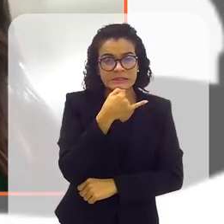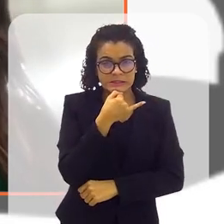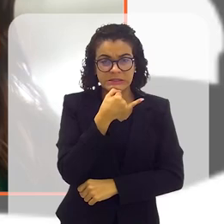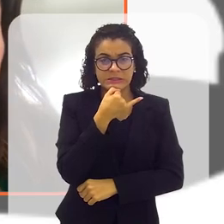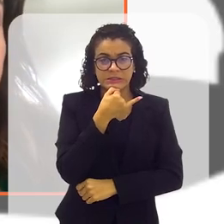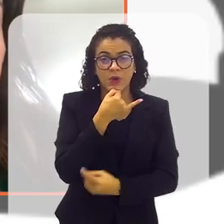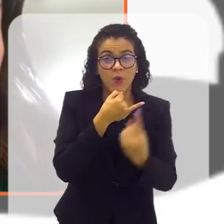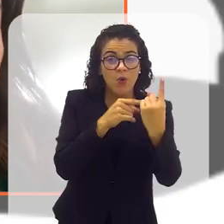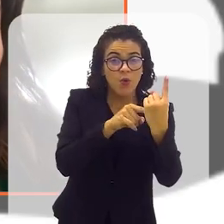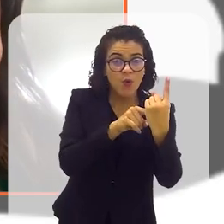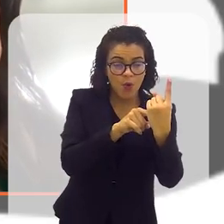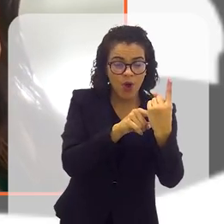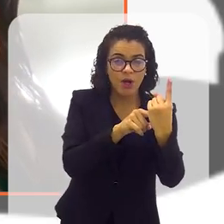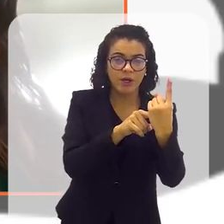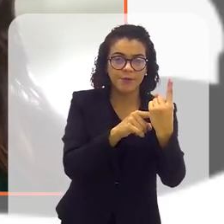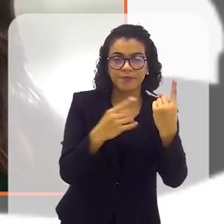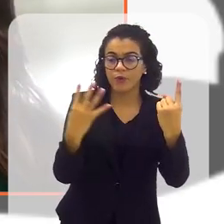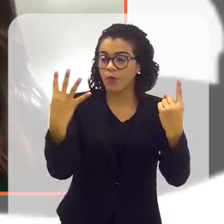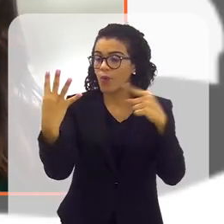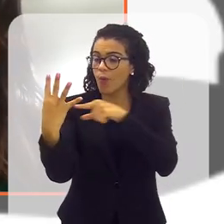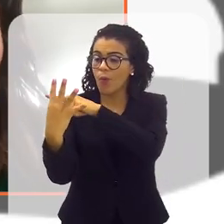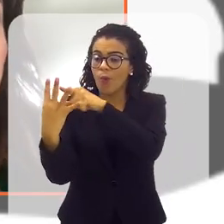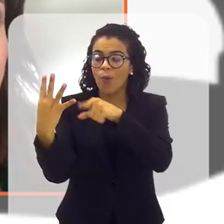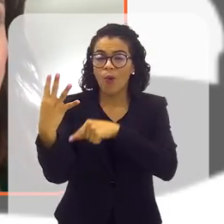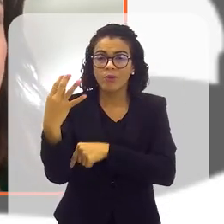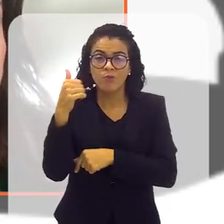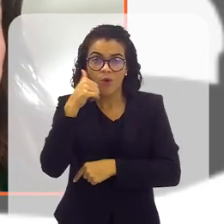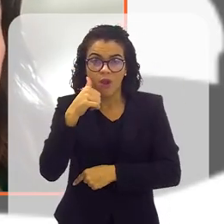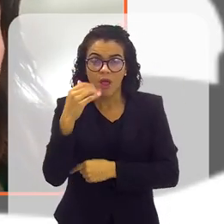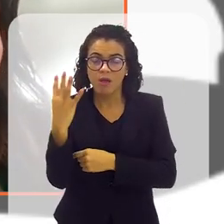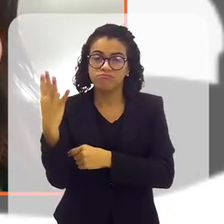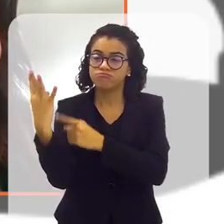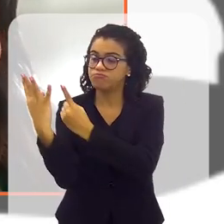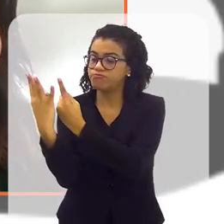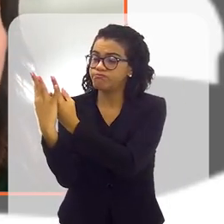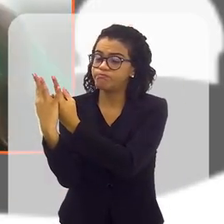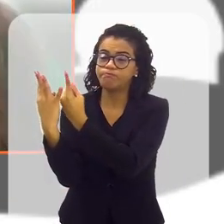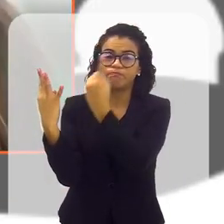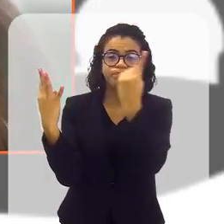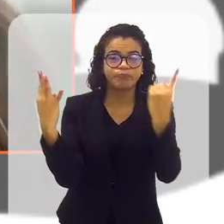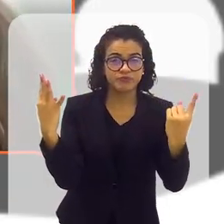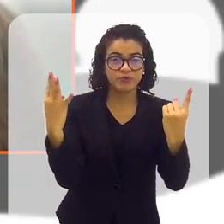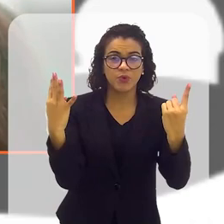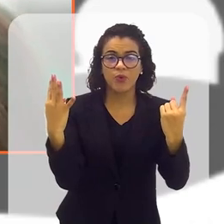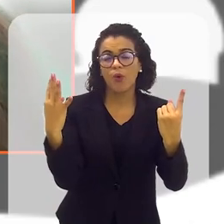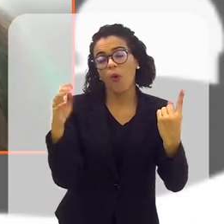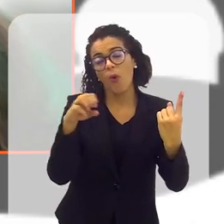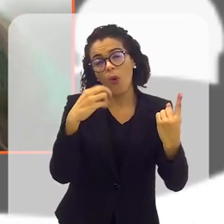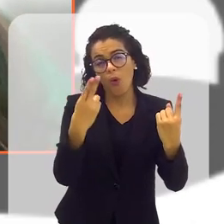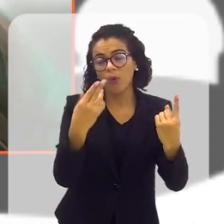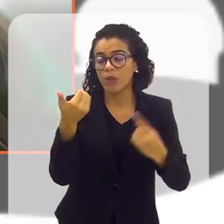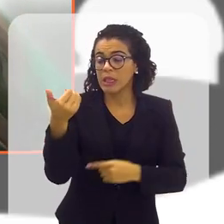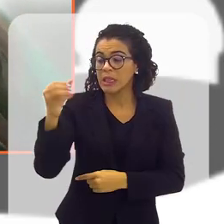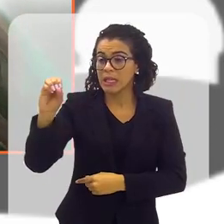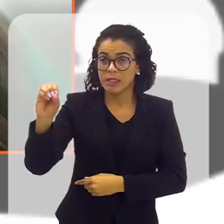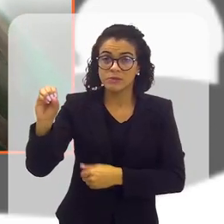Uma em cada quatro mulheres, uma em cada dez mulheres,